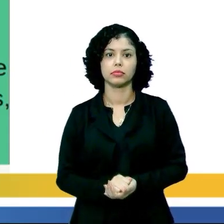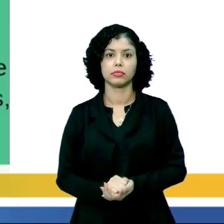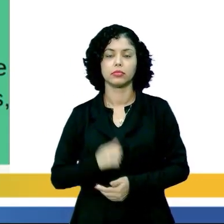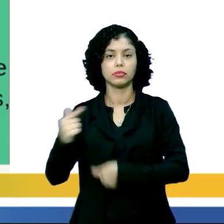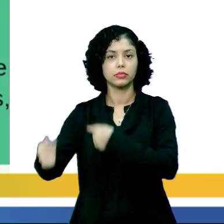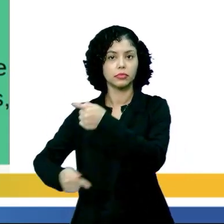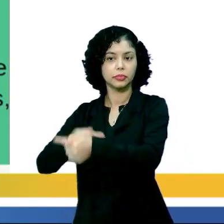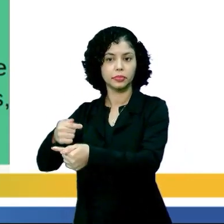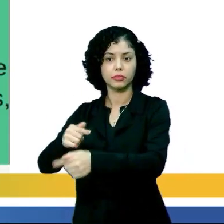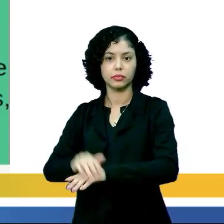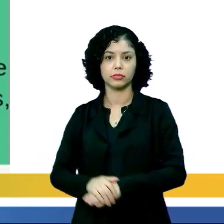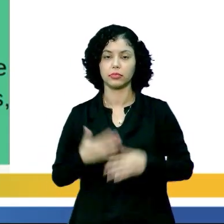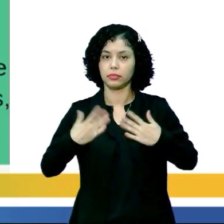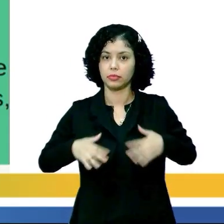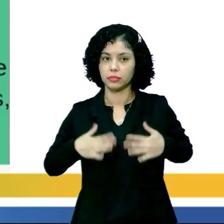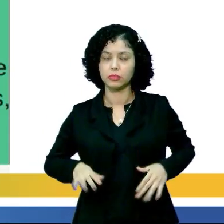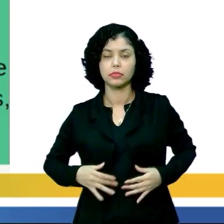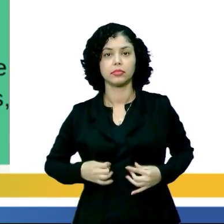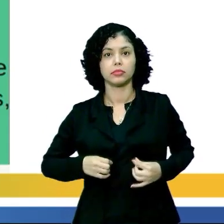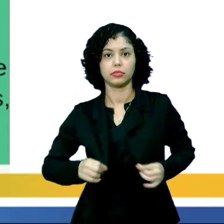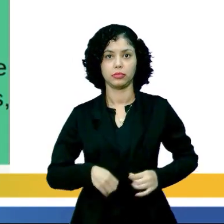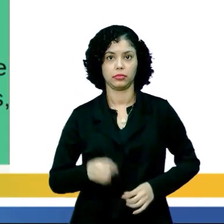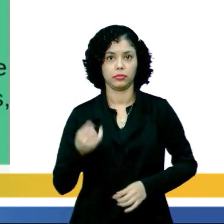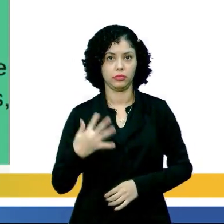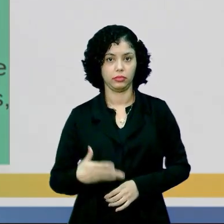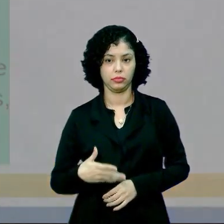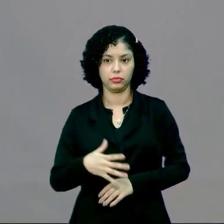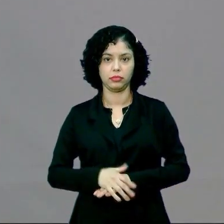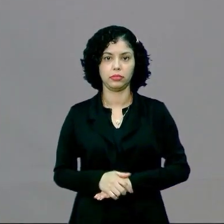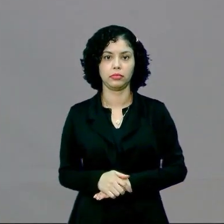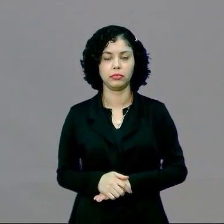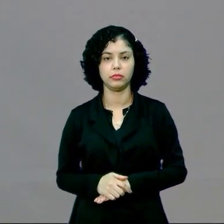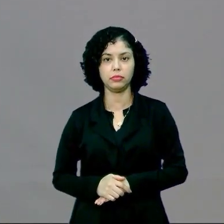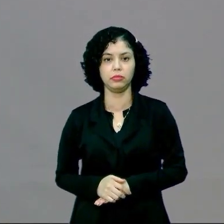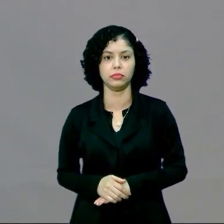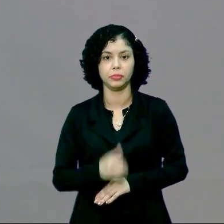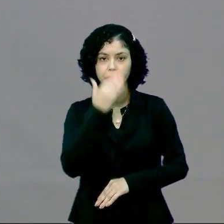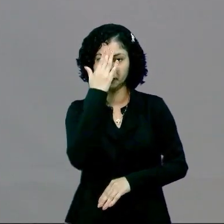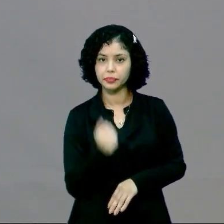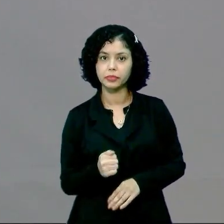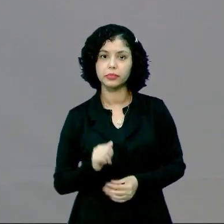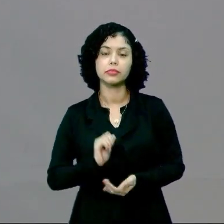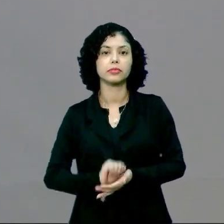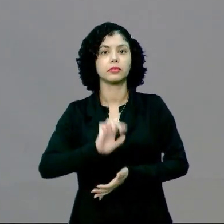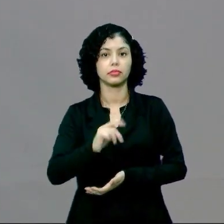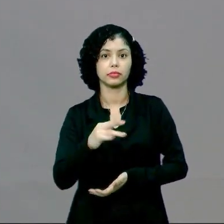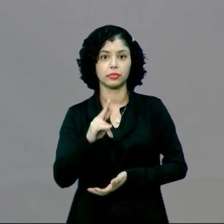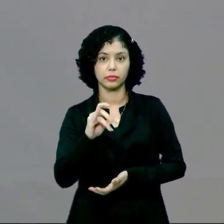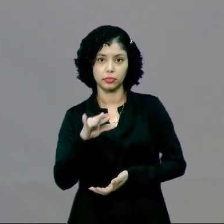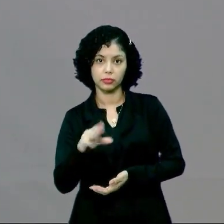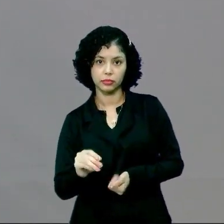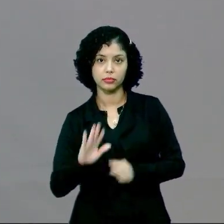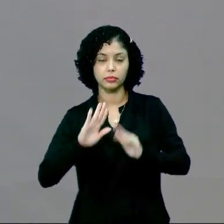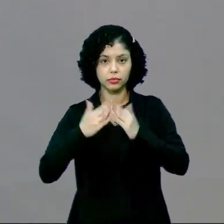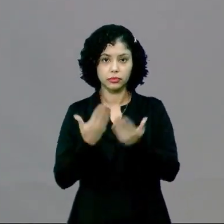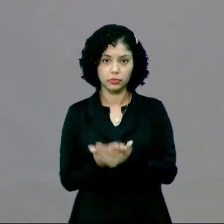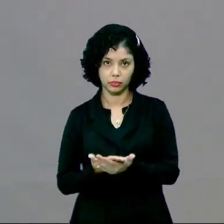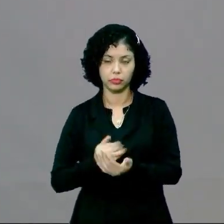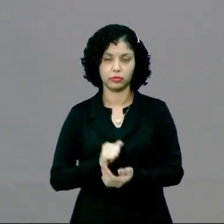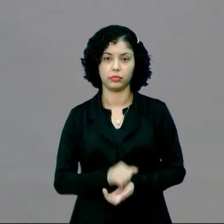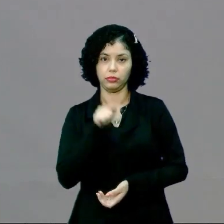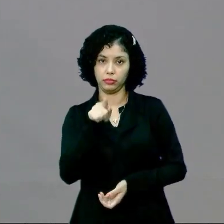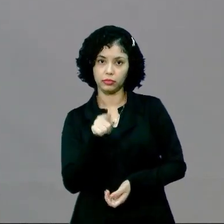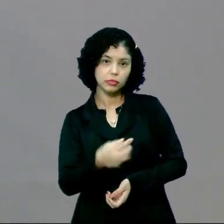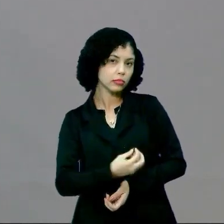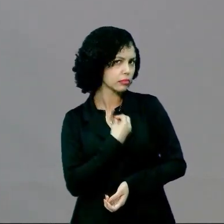as gerações. Calma, que se você não entendeu nada, eu vou te explicar. Sabe aqueles episódios que você estuda na escola? que